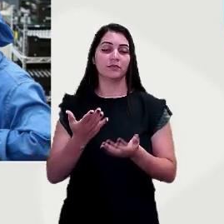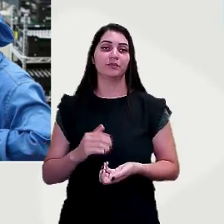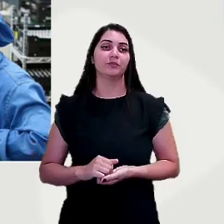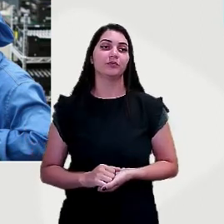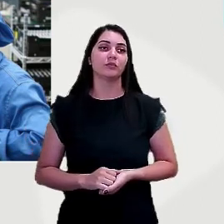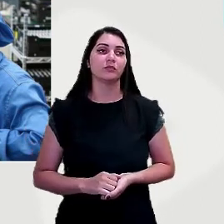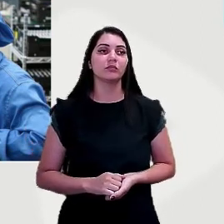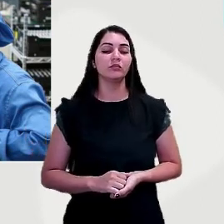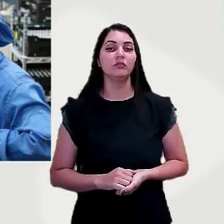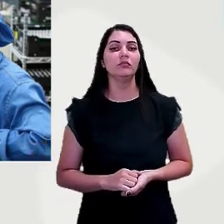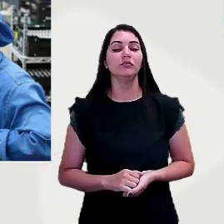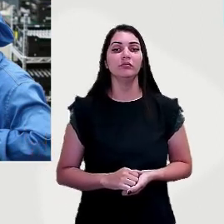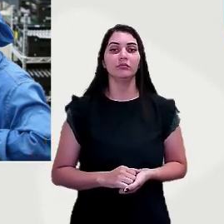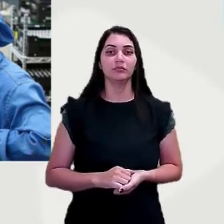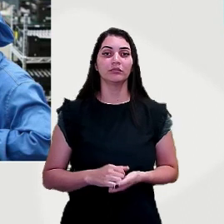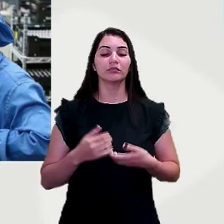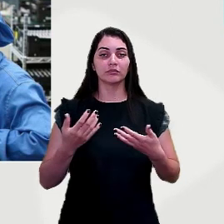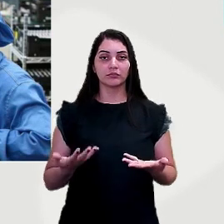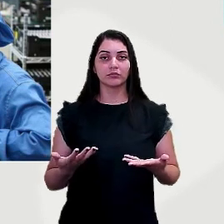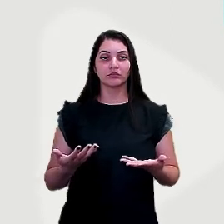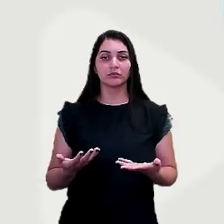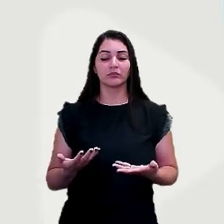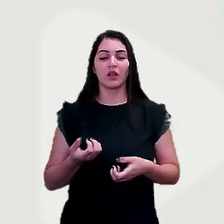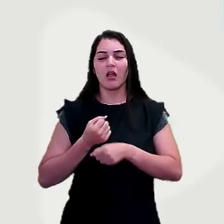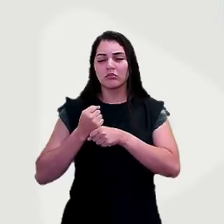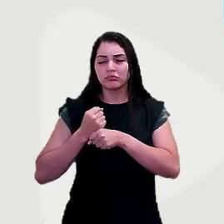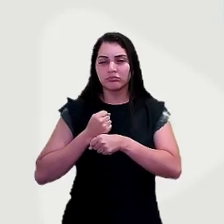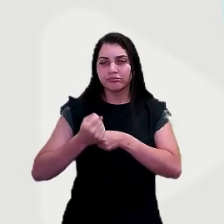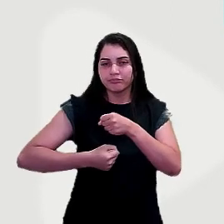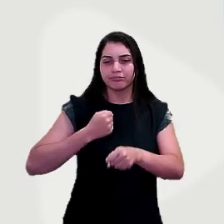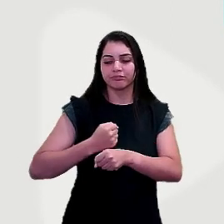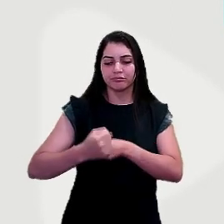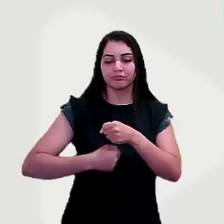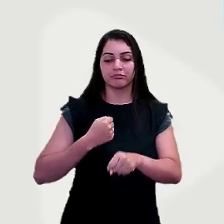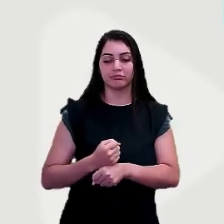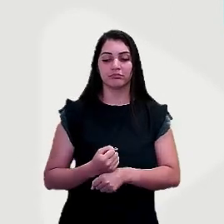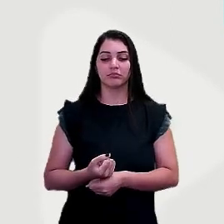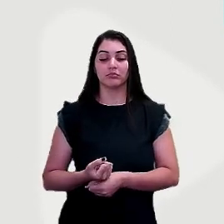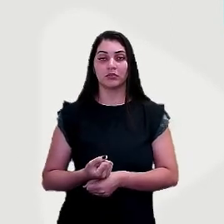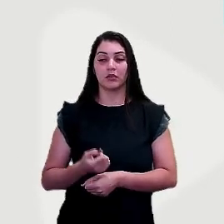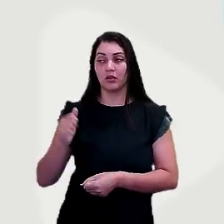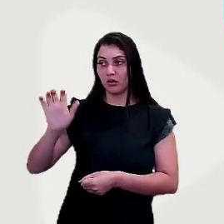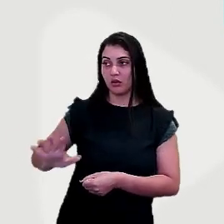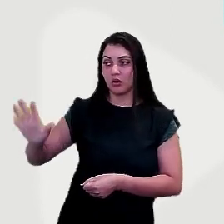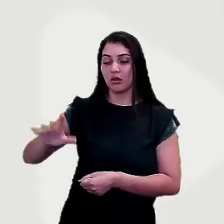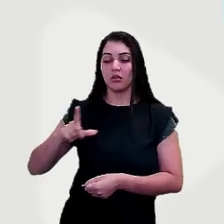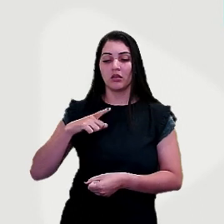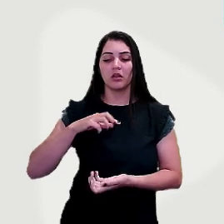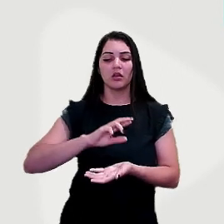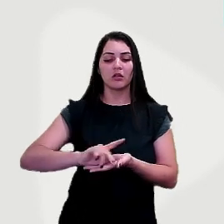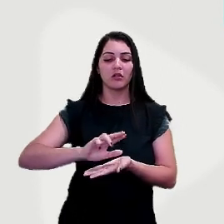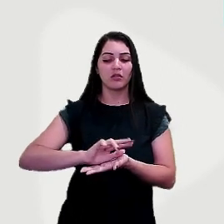tenha crescido bastante economicamente nos últimos anos. O continente conta com grandes reservas minerais de